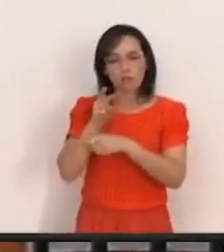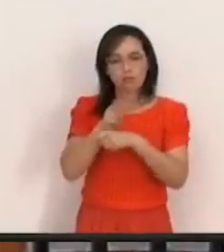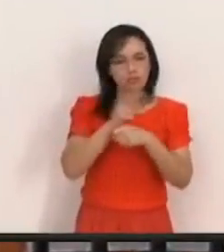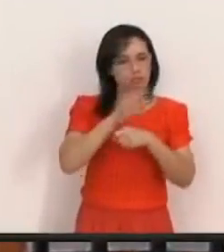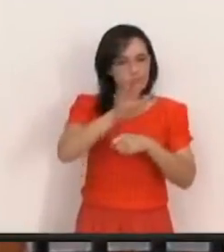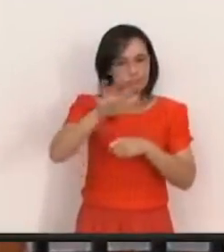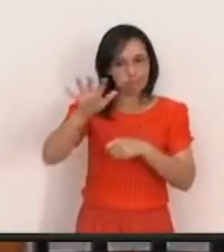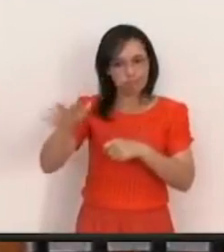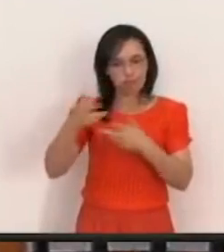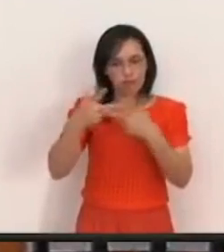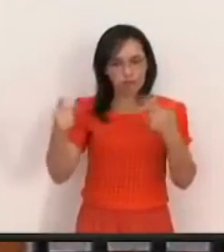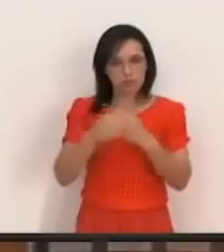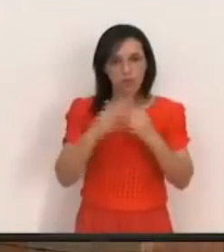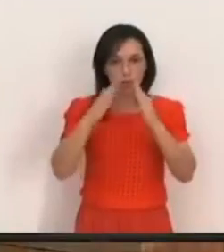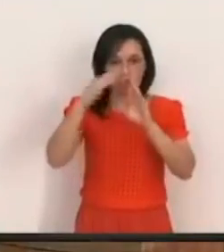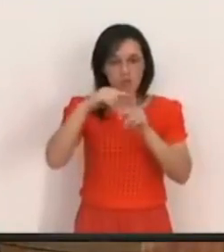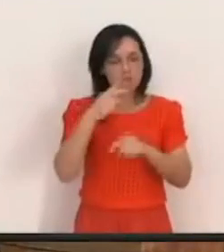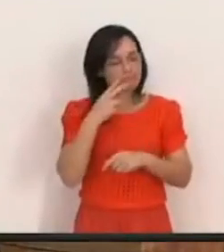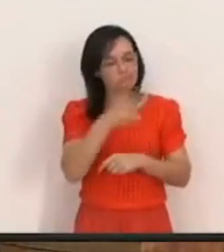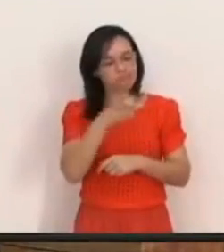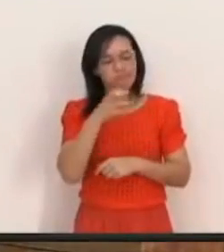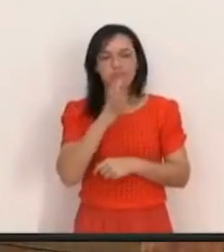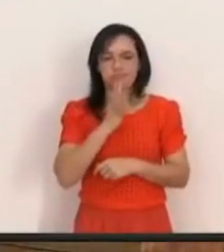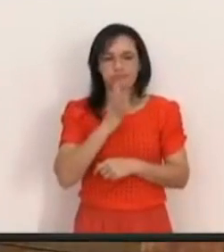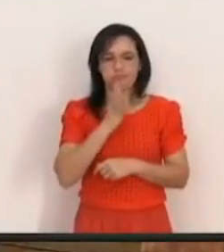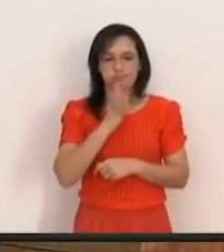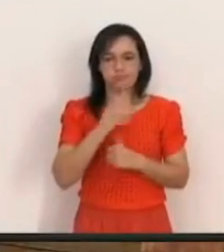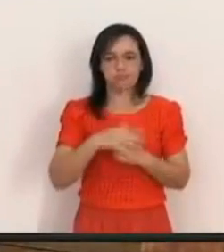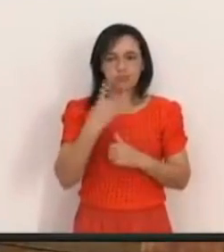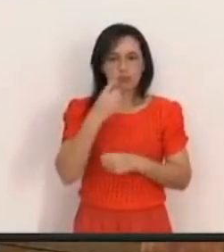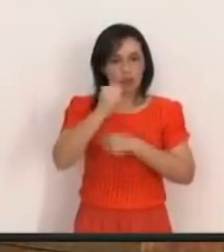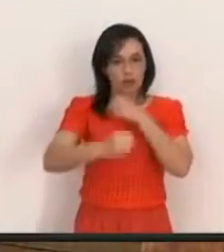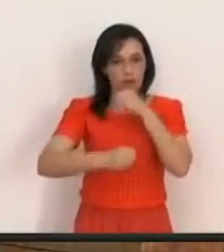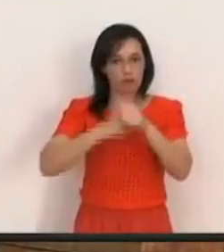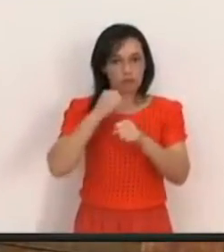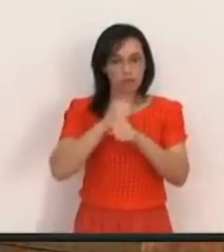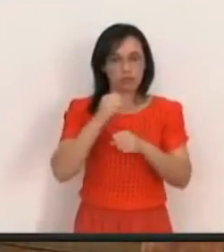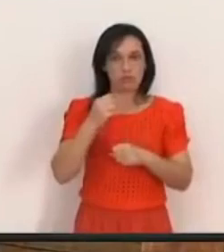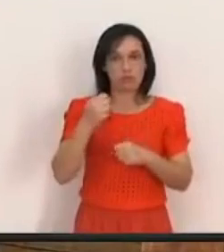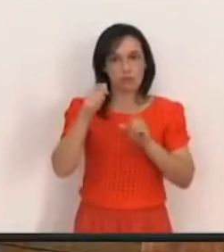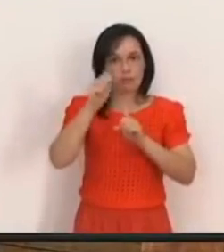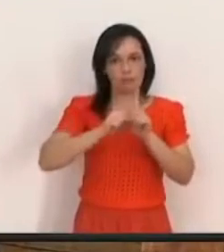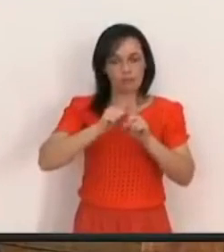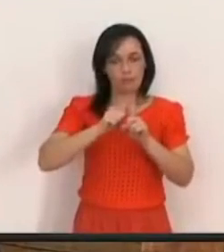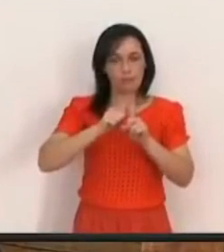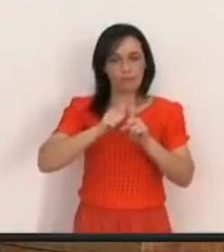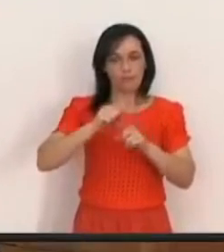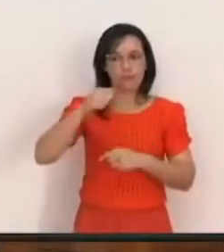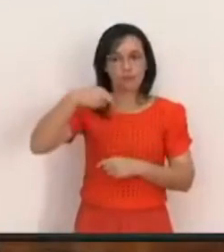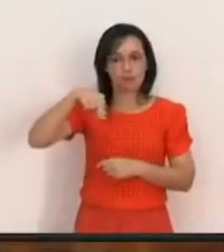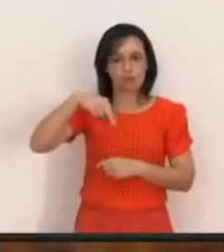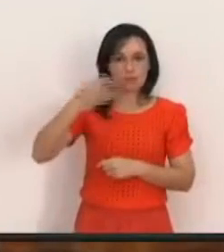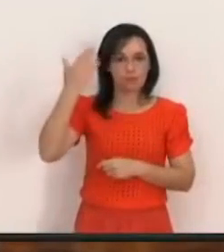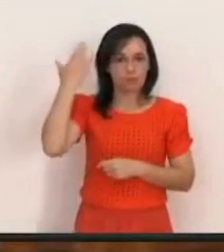áreas A igreja pôde conhecê-lo Depois deste ano Em novembro passado A